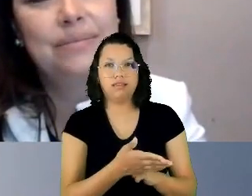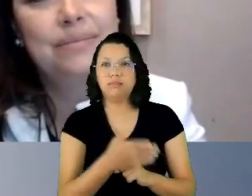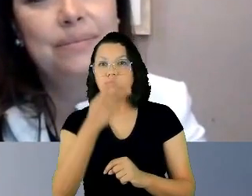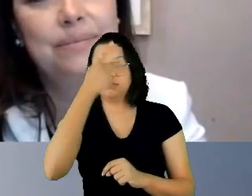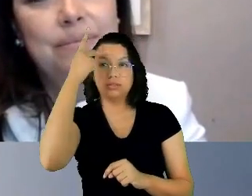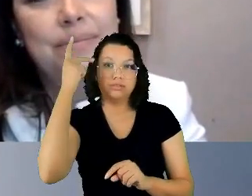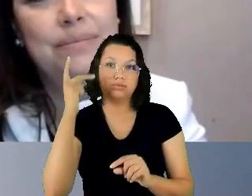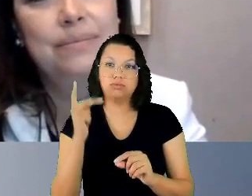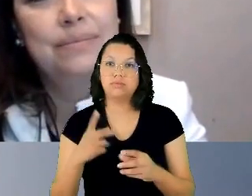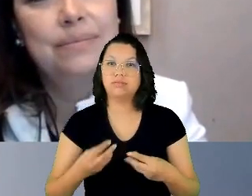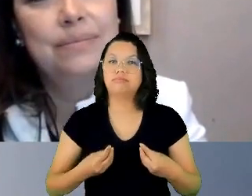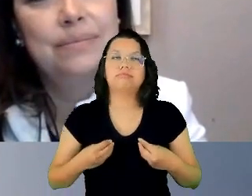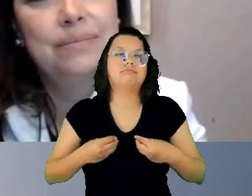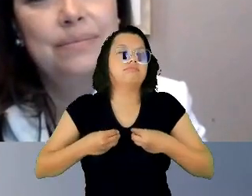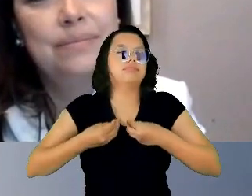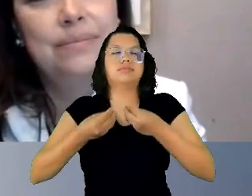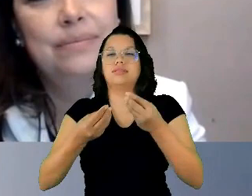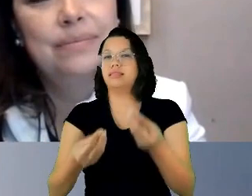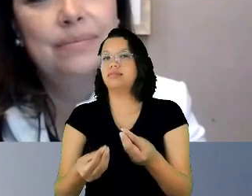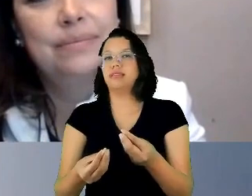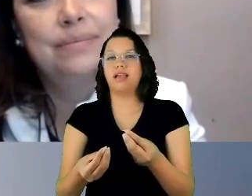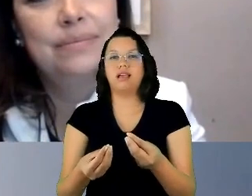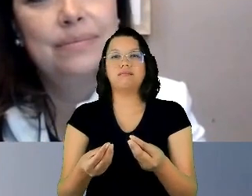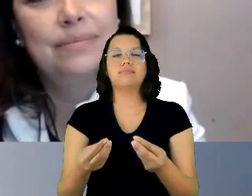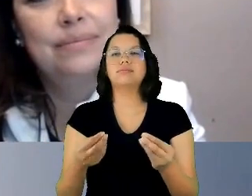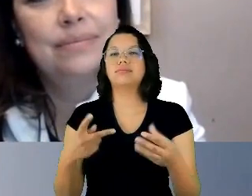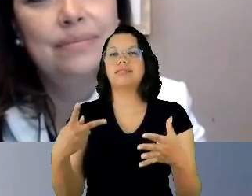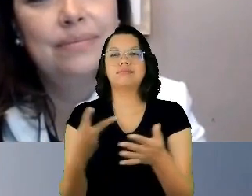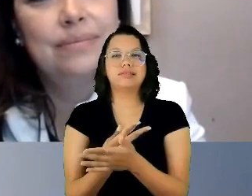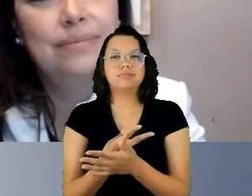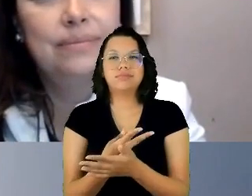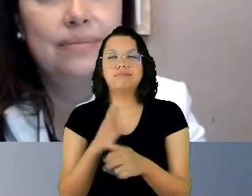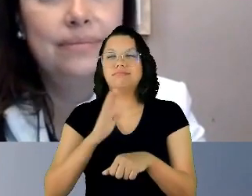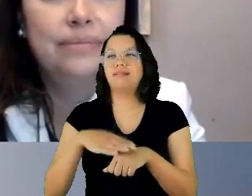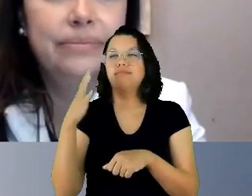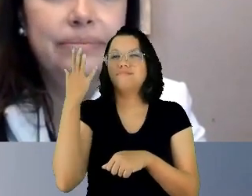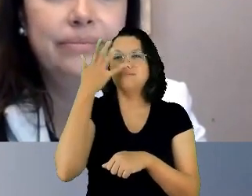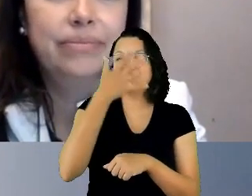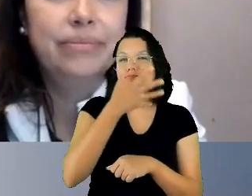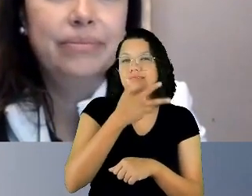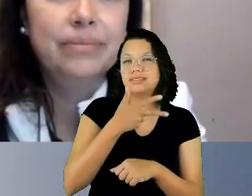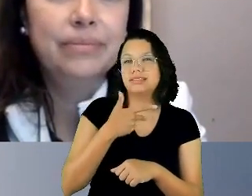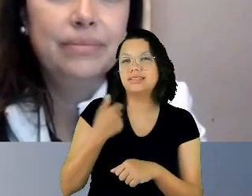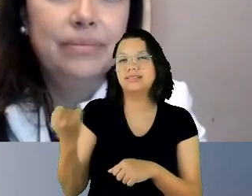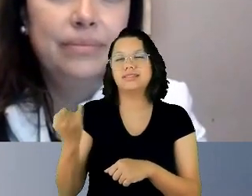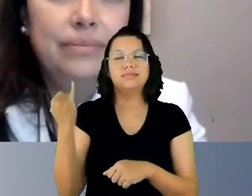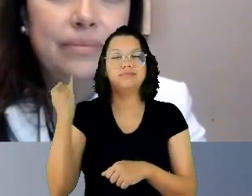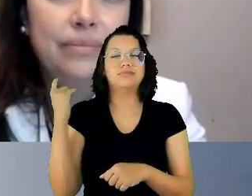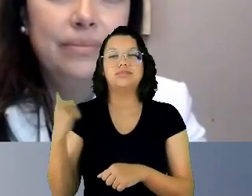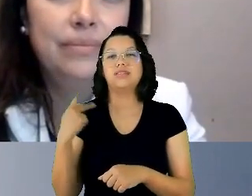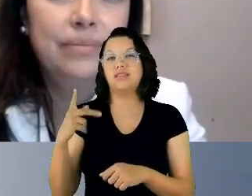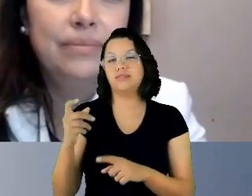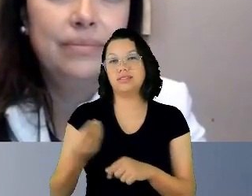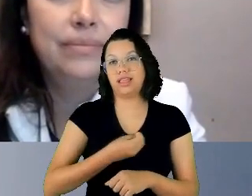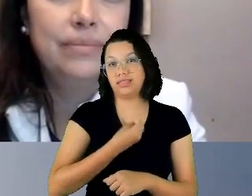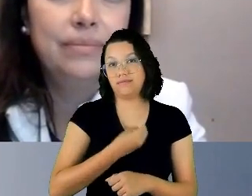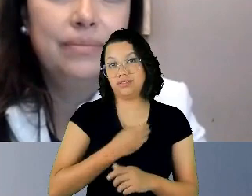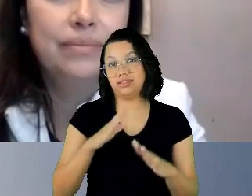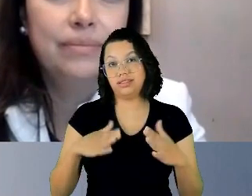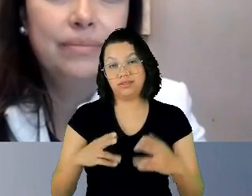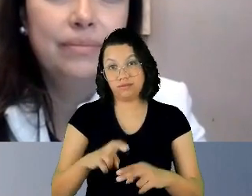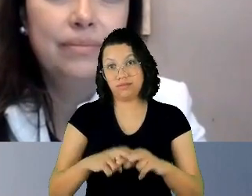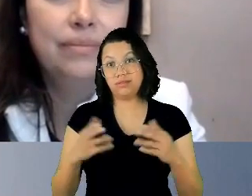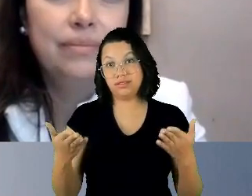mais importantes, eu diria, da nossa existência. Então, com isso, eu gostaria de compartilhar com todas e